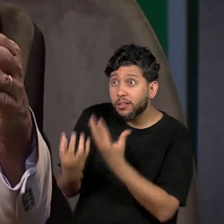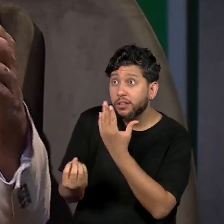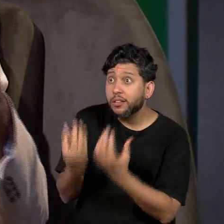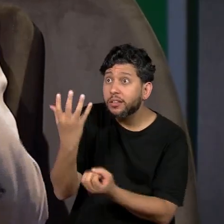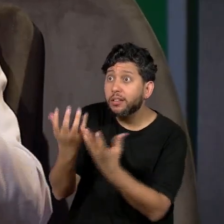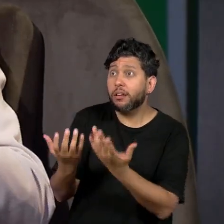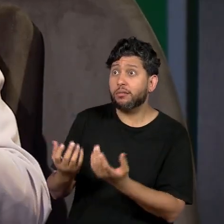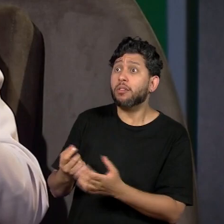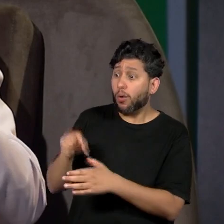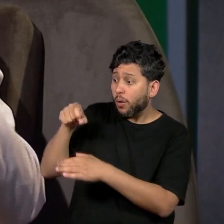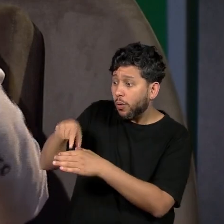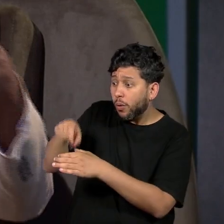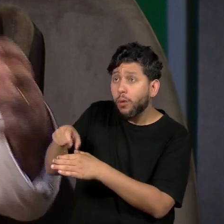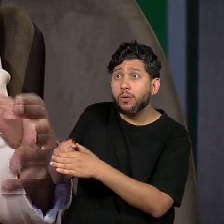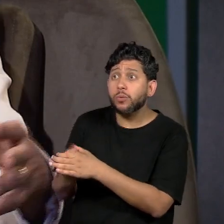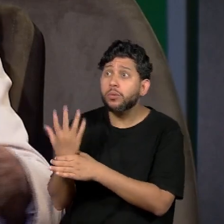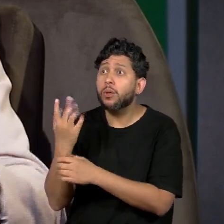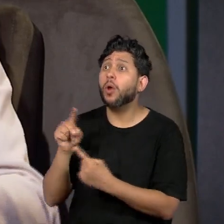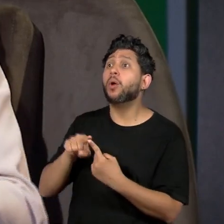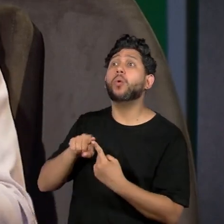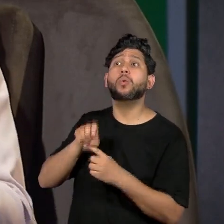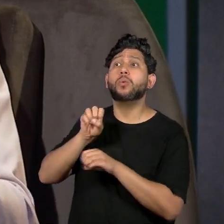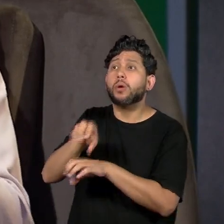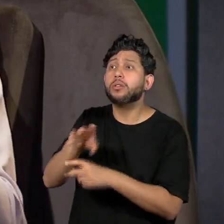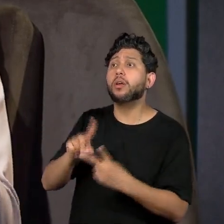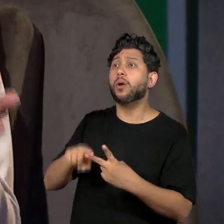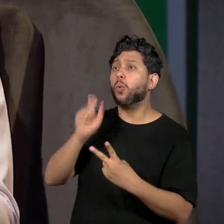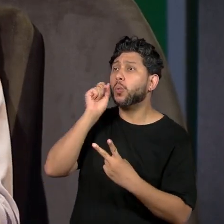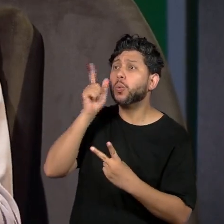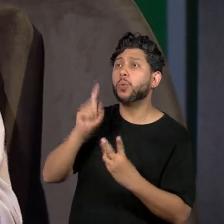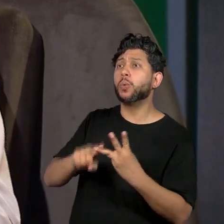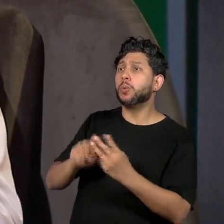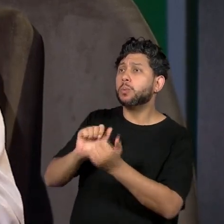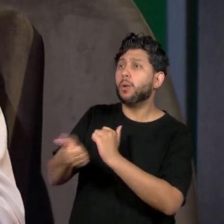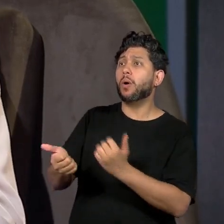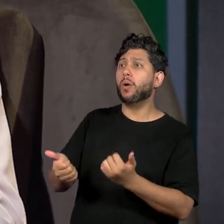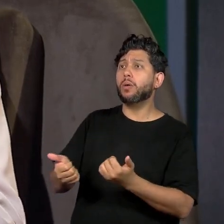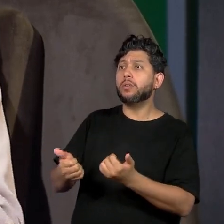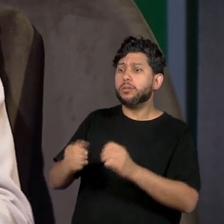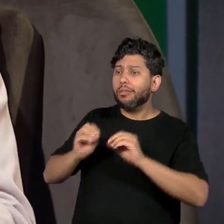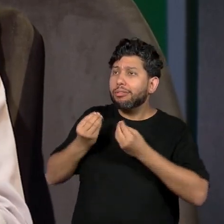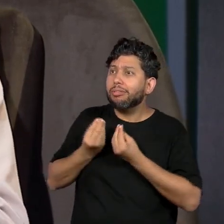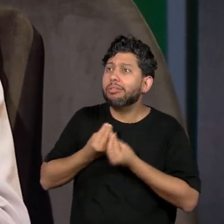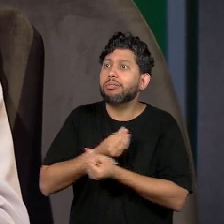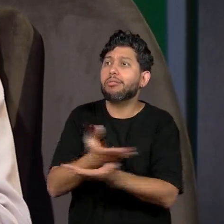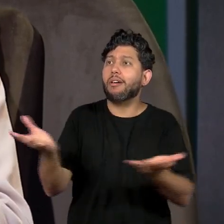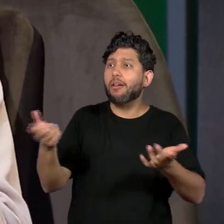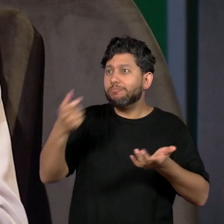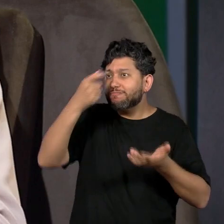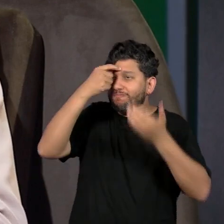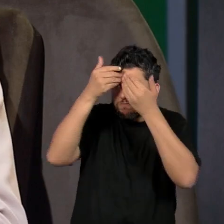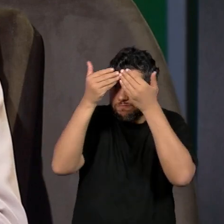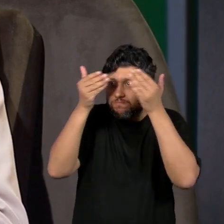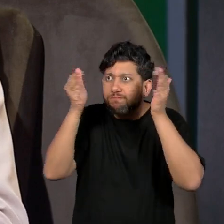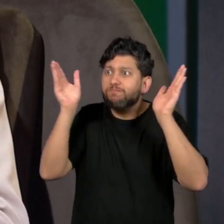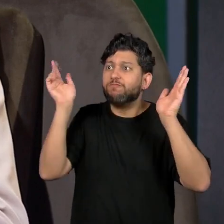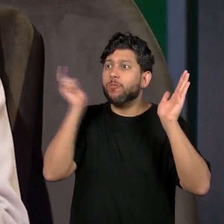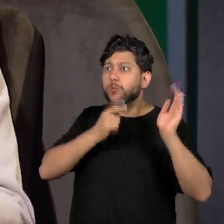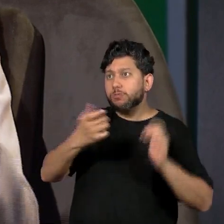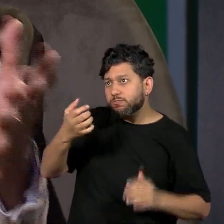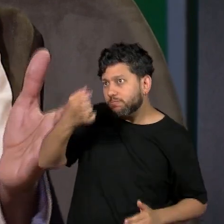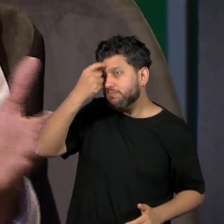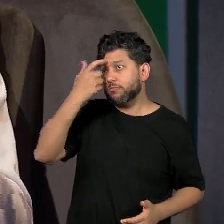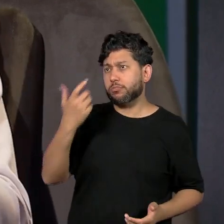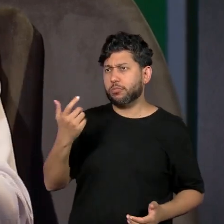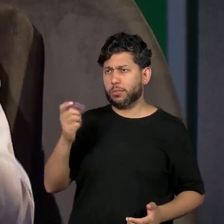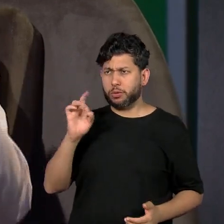cultura, vem o esporte, vem essa consciência geral de dar a humanidade que precisa todos terem, não